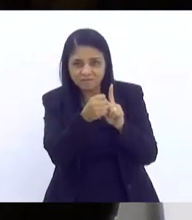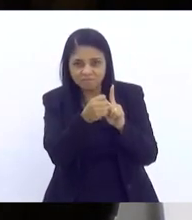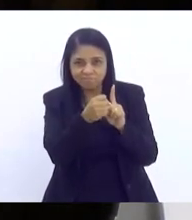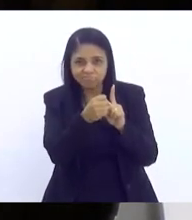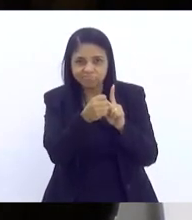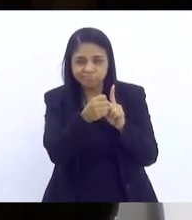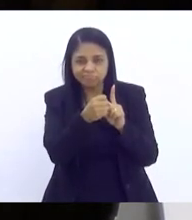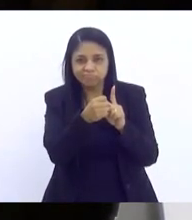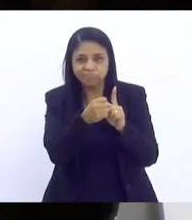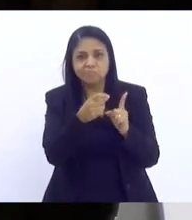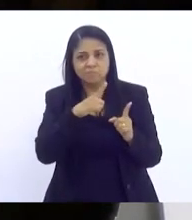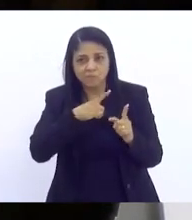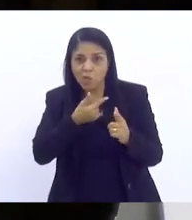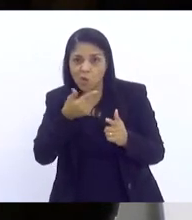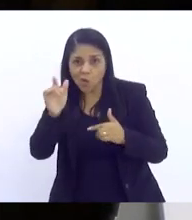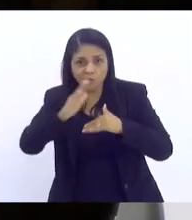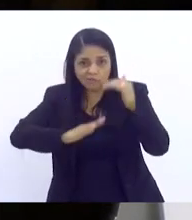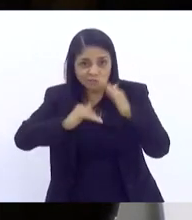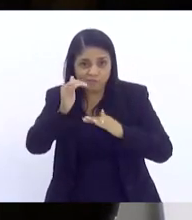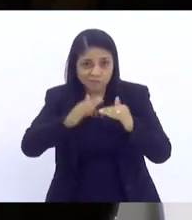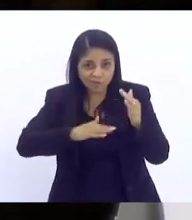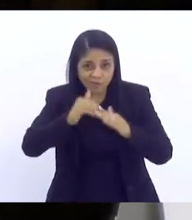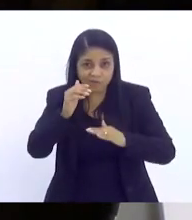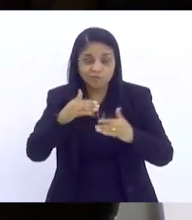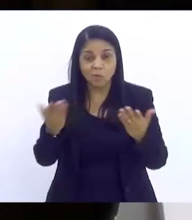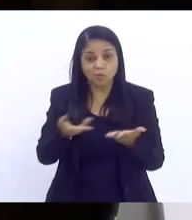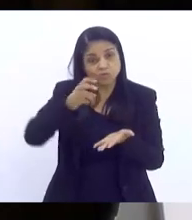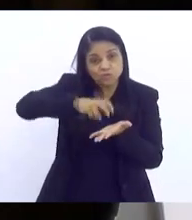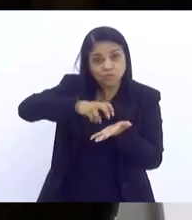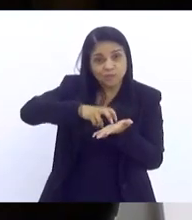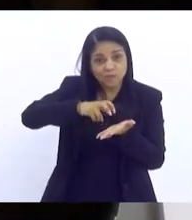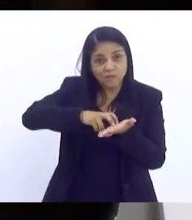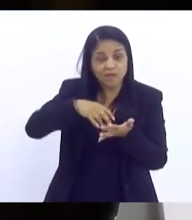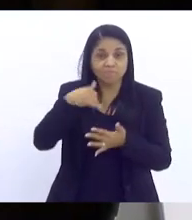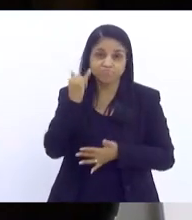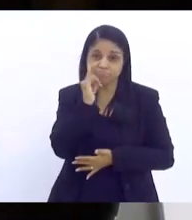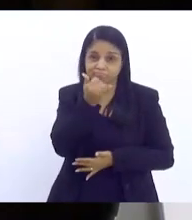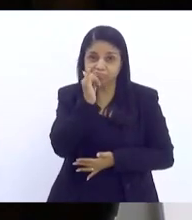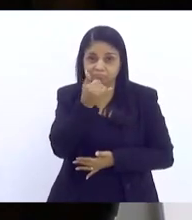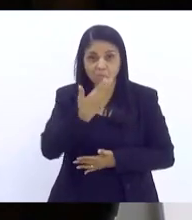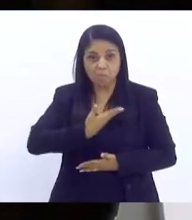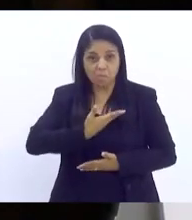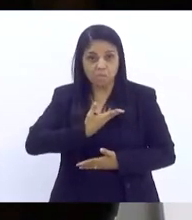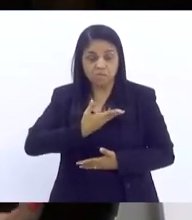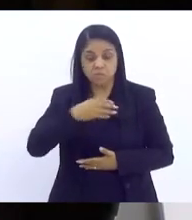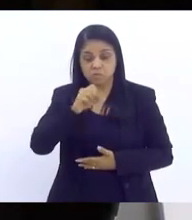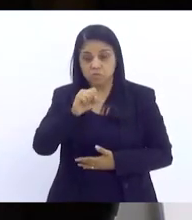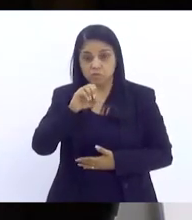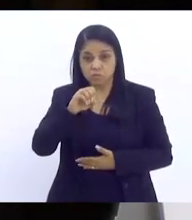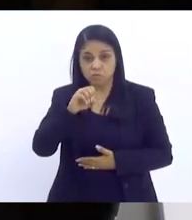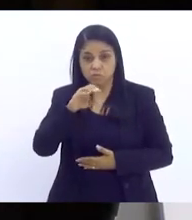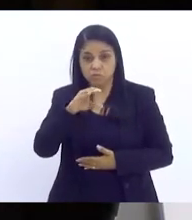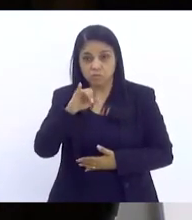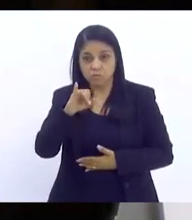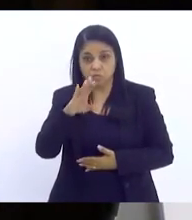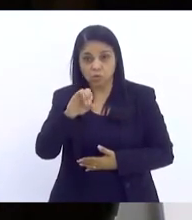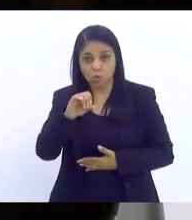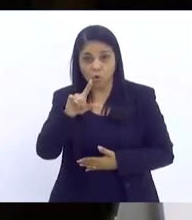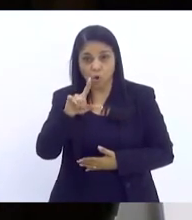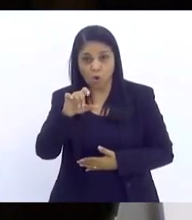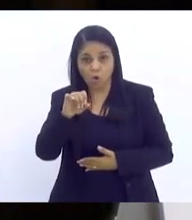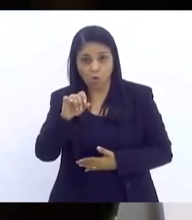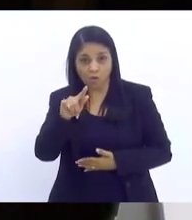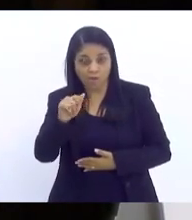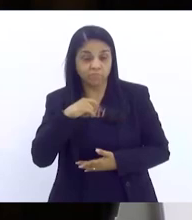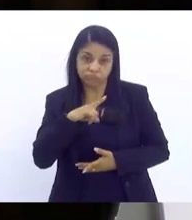Existem outras profissões? Por exemplo, hoje a gente ouviu que de manhã tinha uma colega que era socióloga e que tem uma experiência em violência.